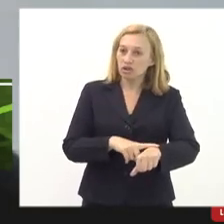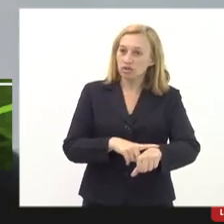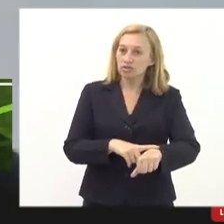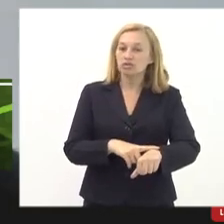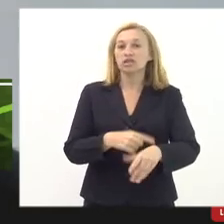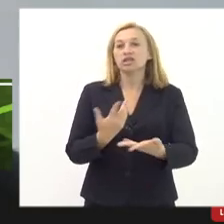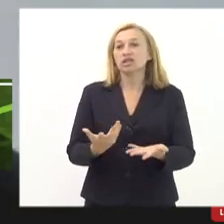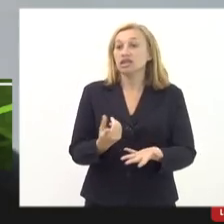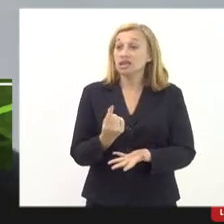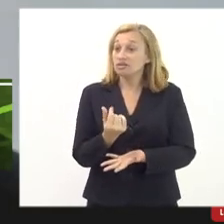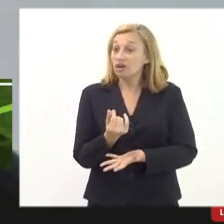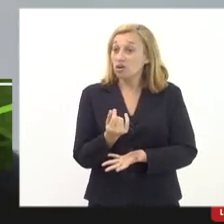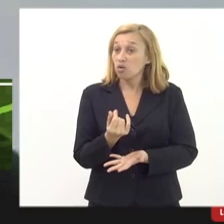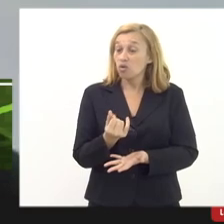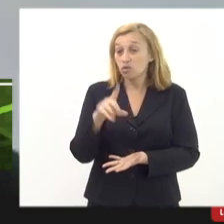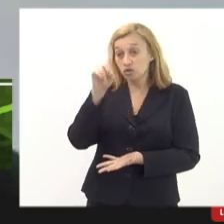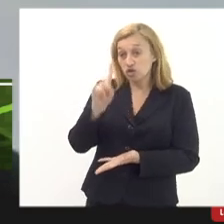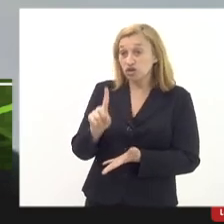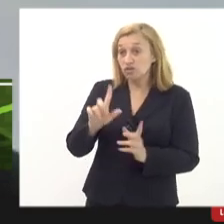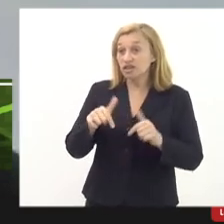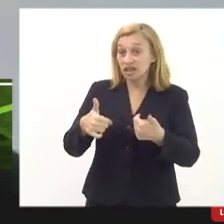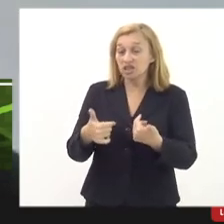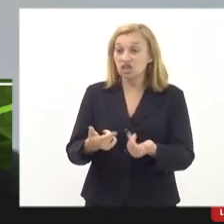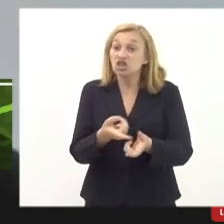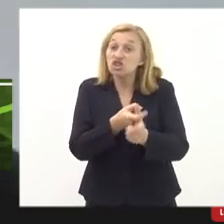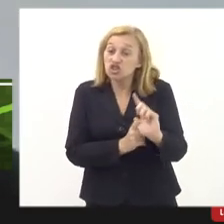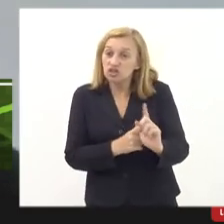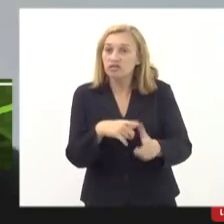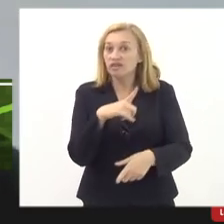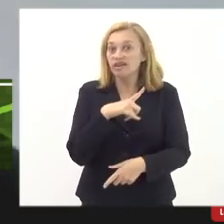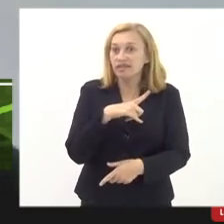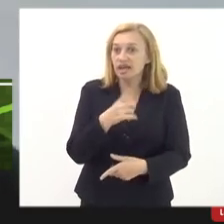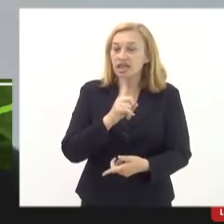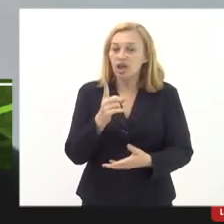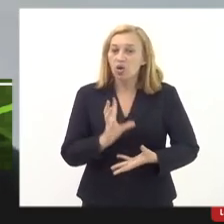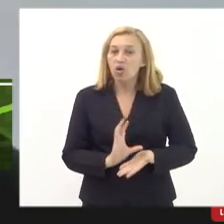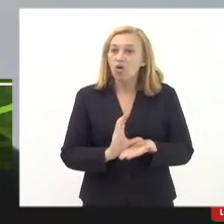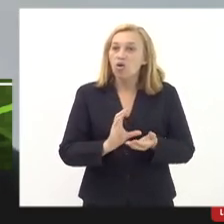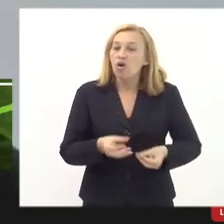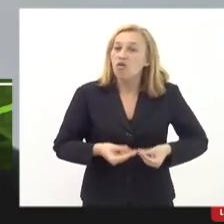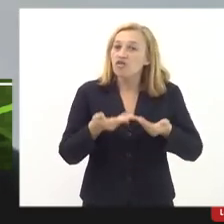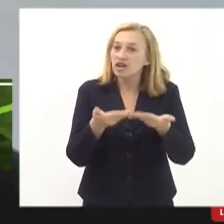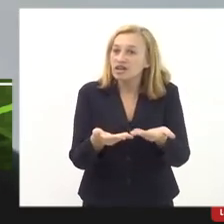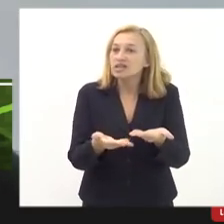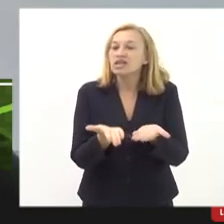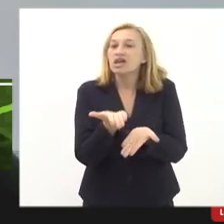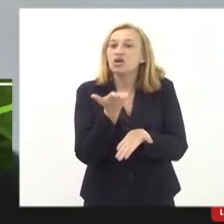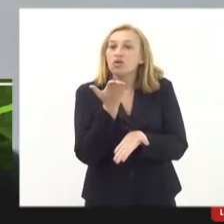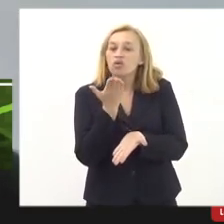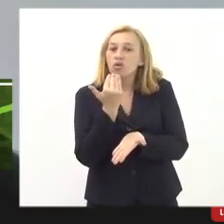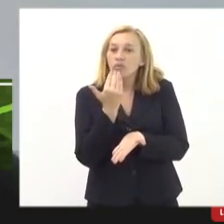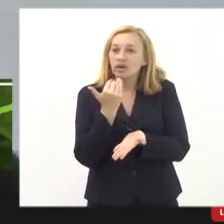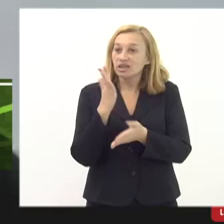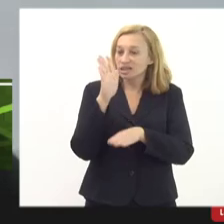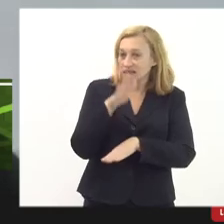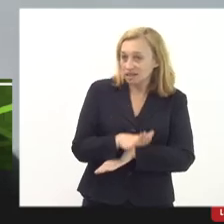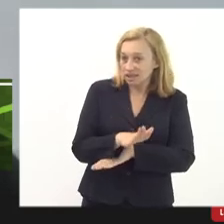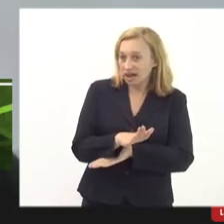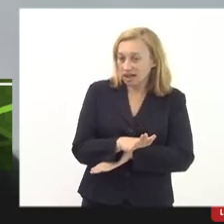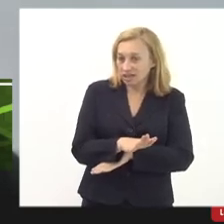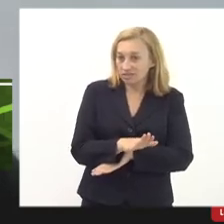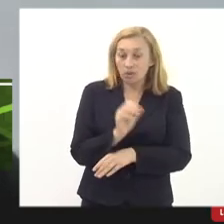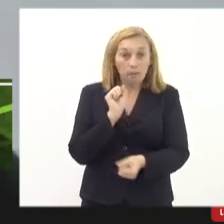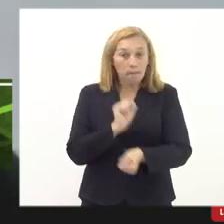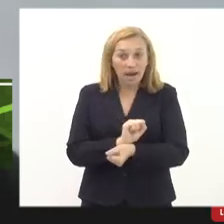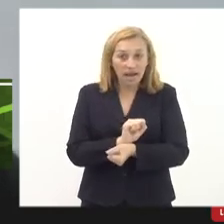do diretor porque a gente vai se endividar, a gente vai não oferecer merenda e no momento que a gente não oferecer merenda, nós vamos